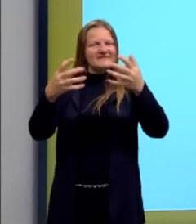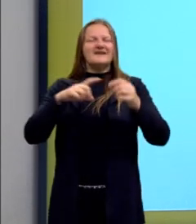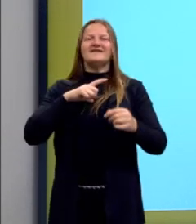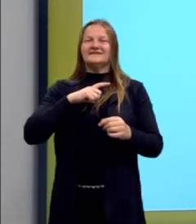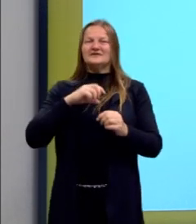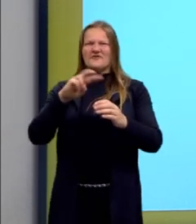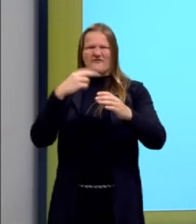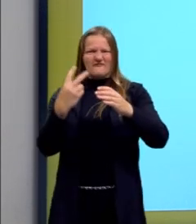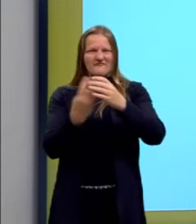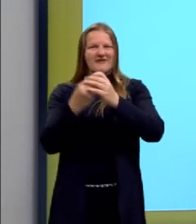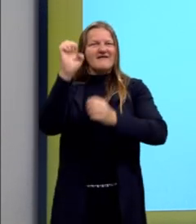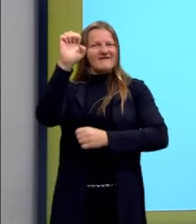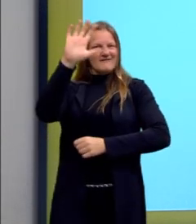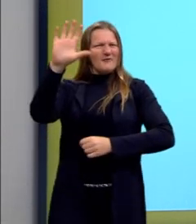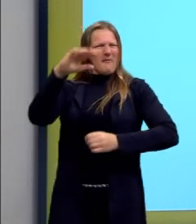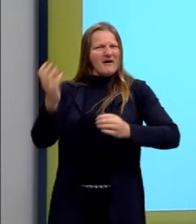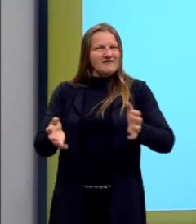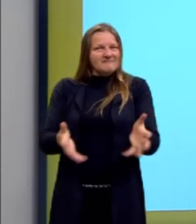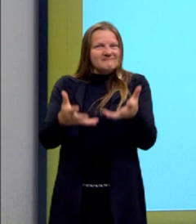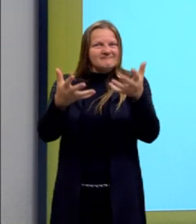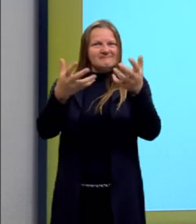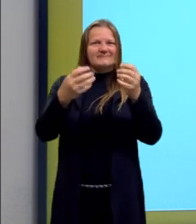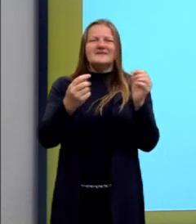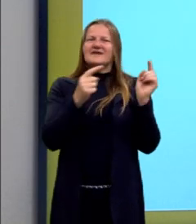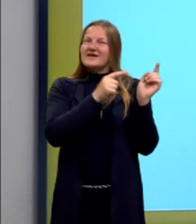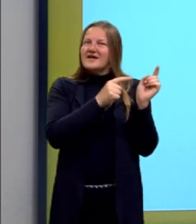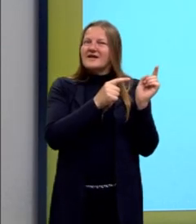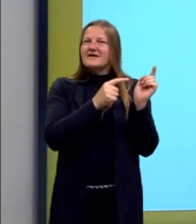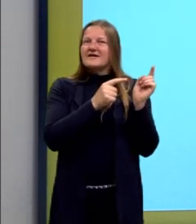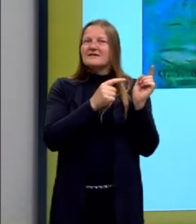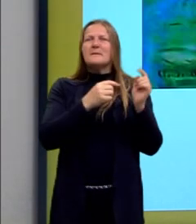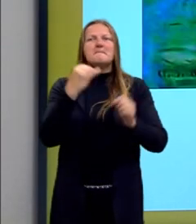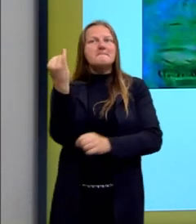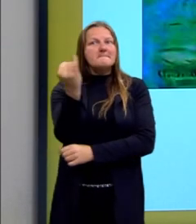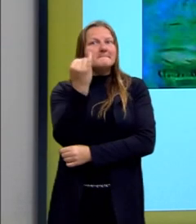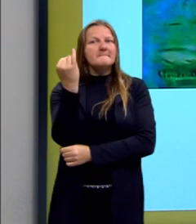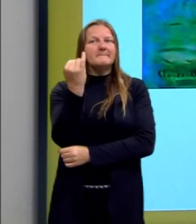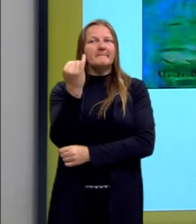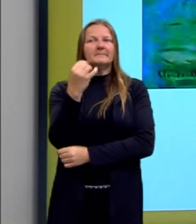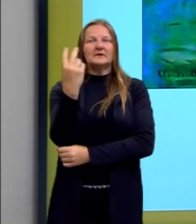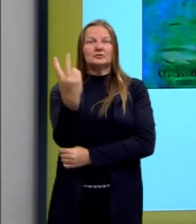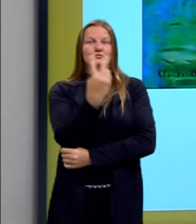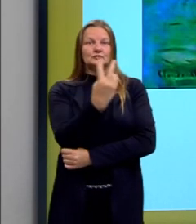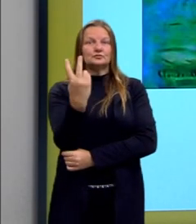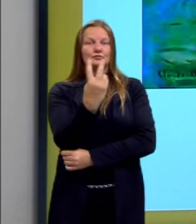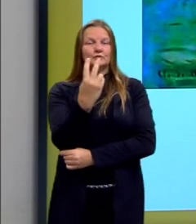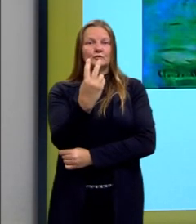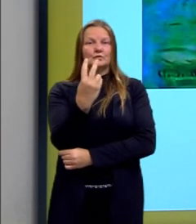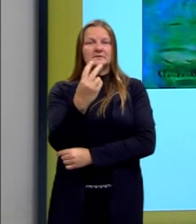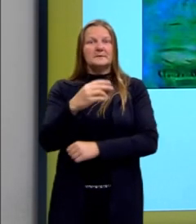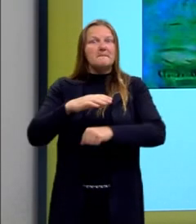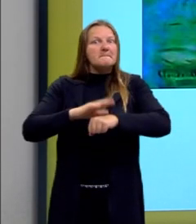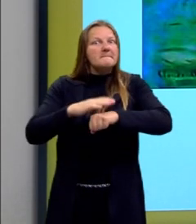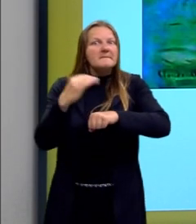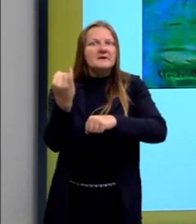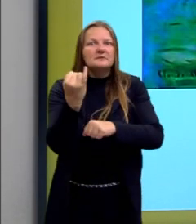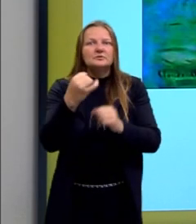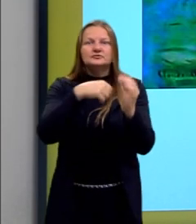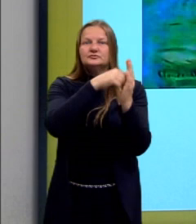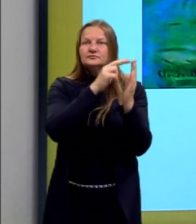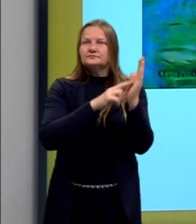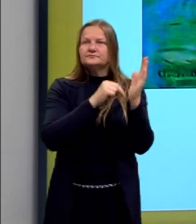vanguardas europeias. Então, nós temos aqui duas das principais obras do